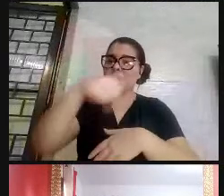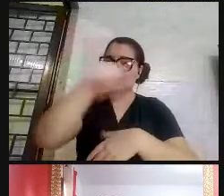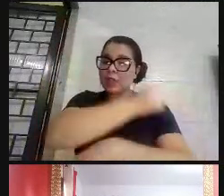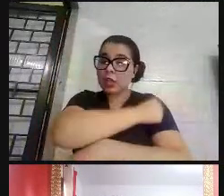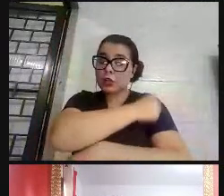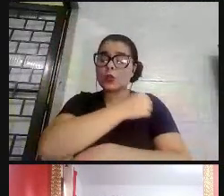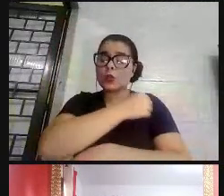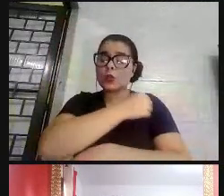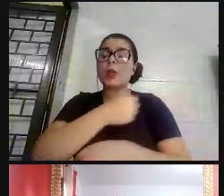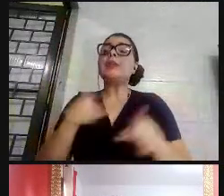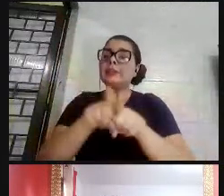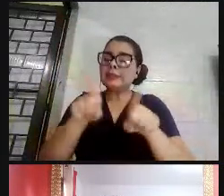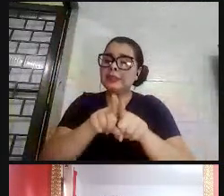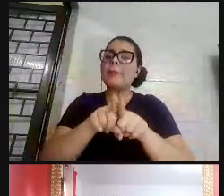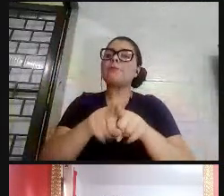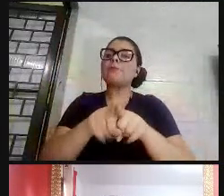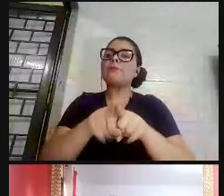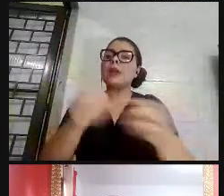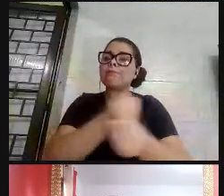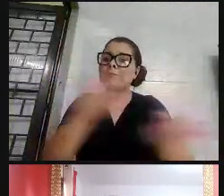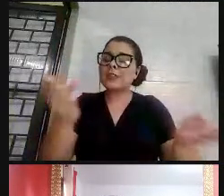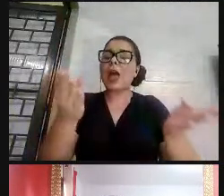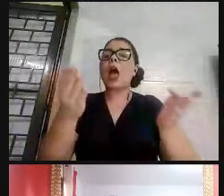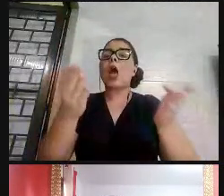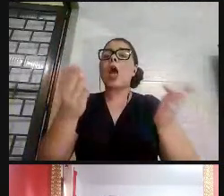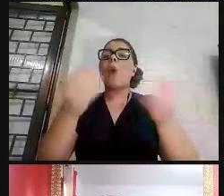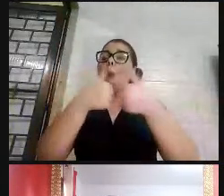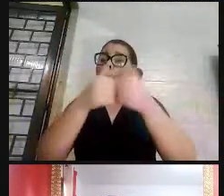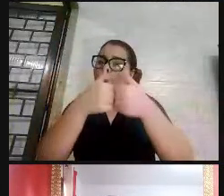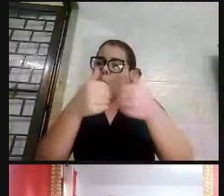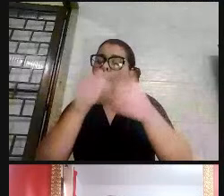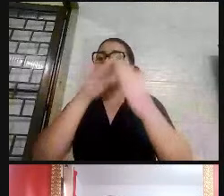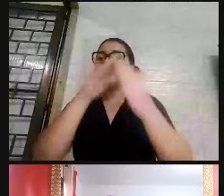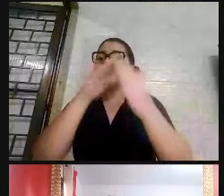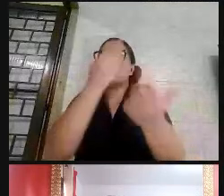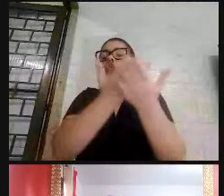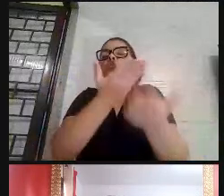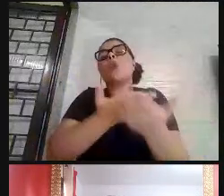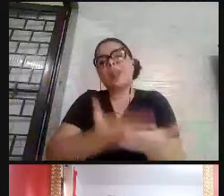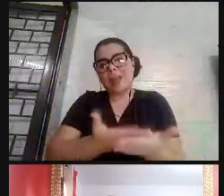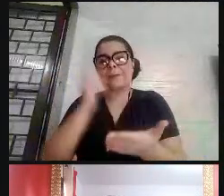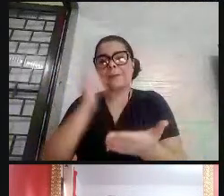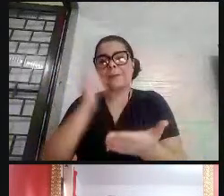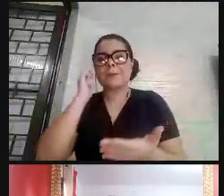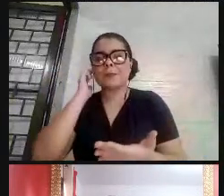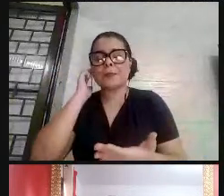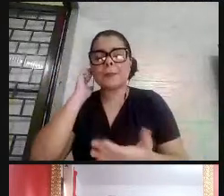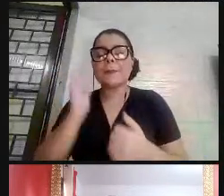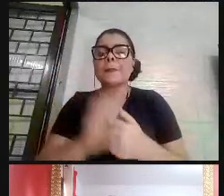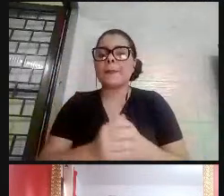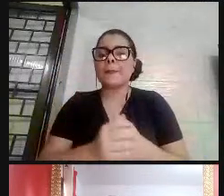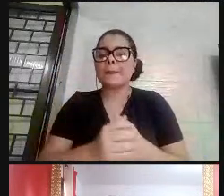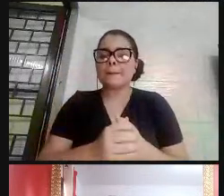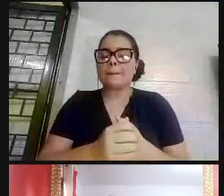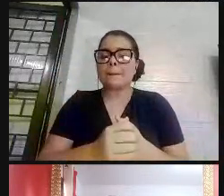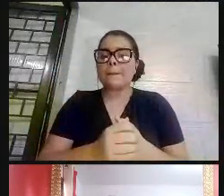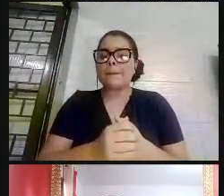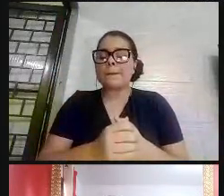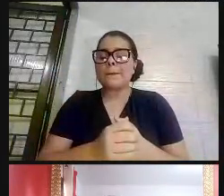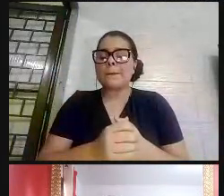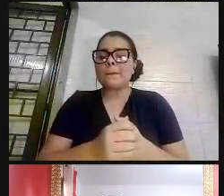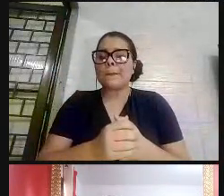disponibiliza ônibus escolar e esse ônibus vá para o profissional da educação,